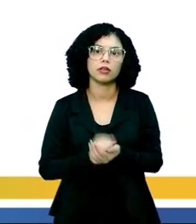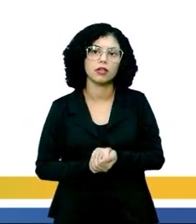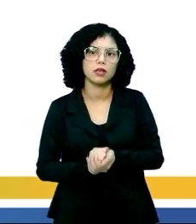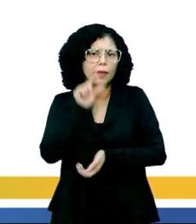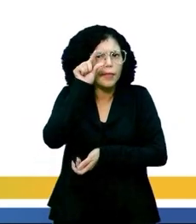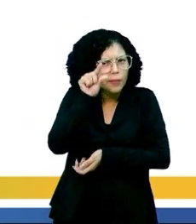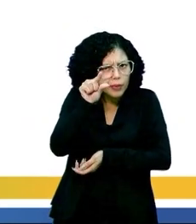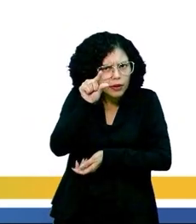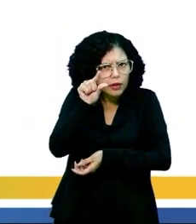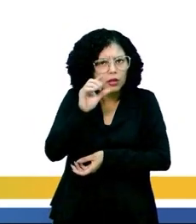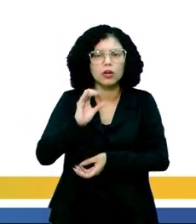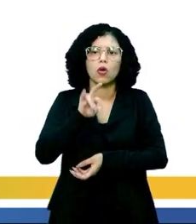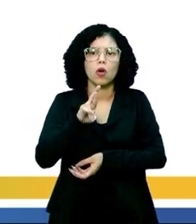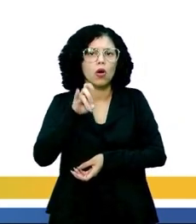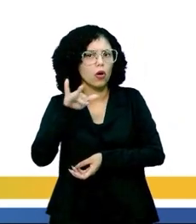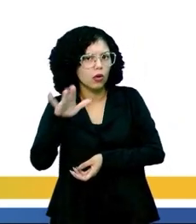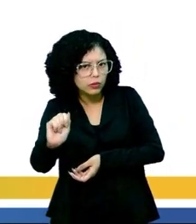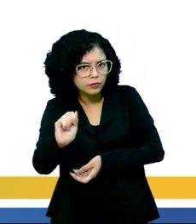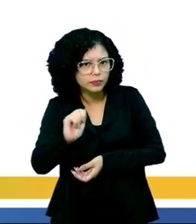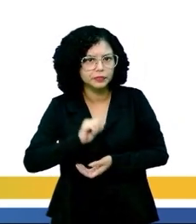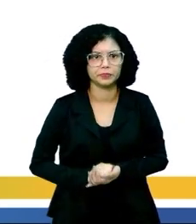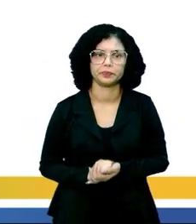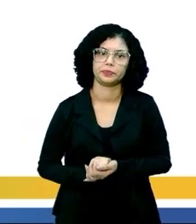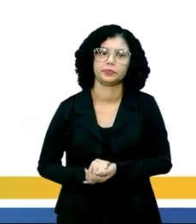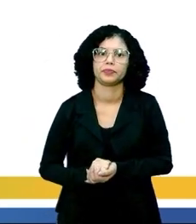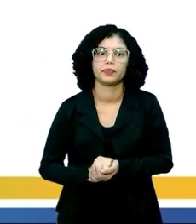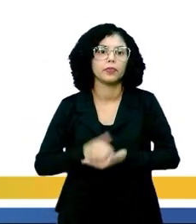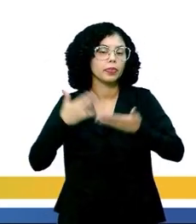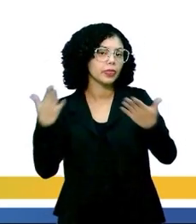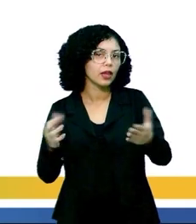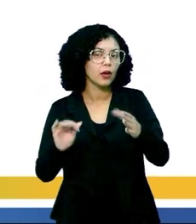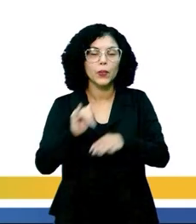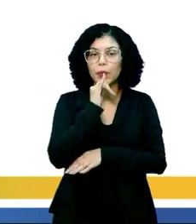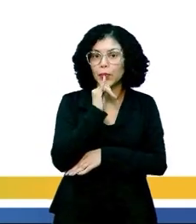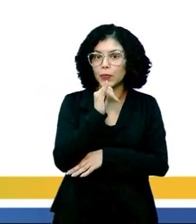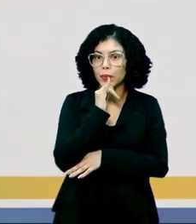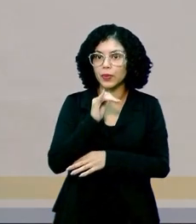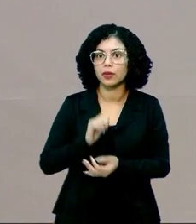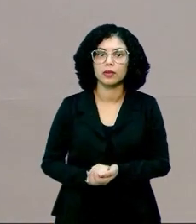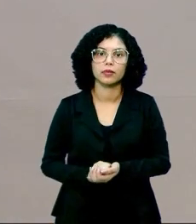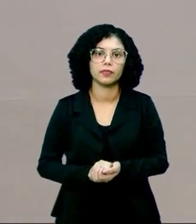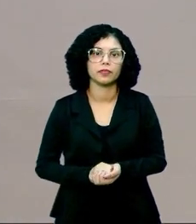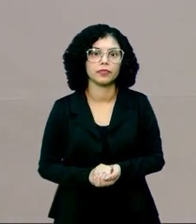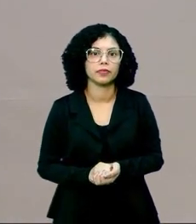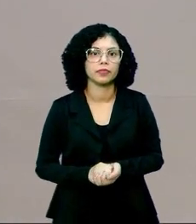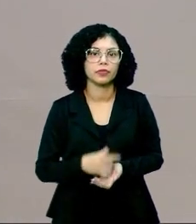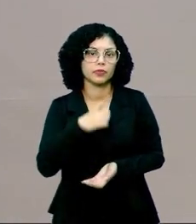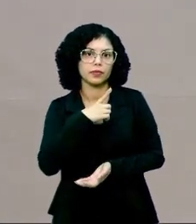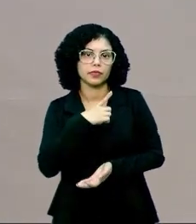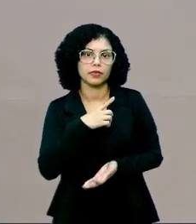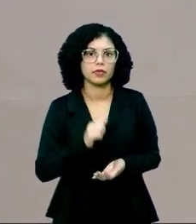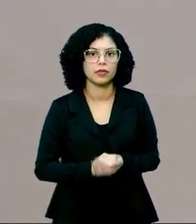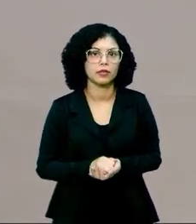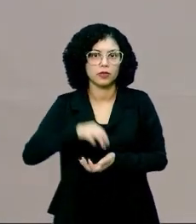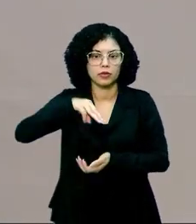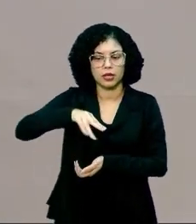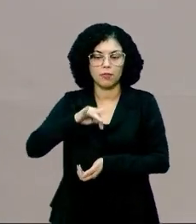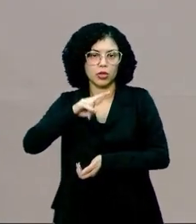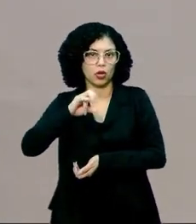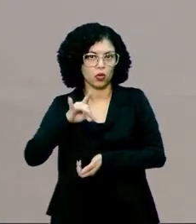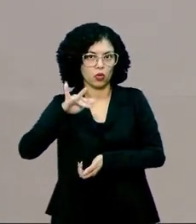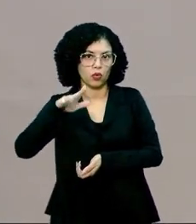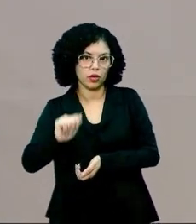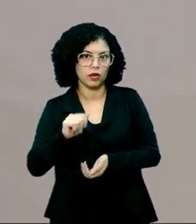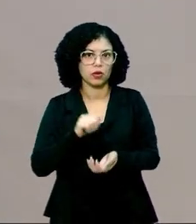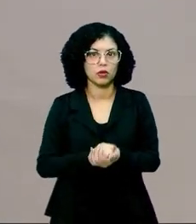células que atua como pequenos órgãos. Me dá um exemplo aí de uma organela. Temos as mitocôndrias,